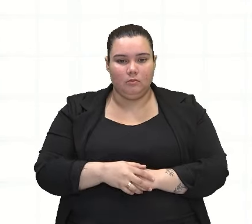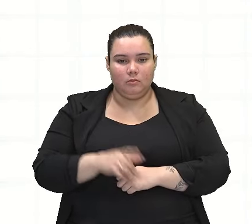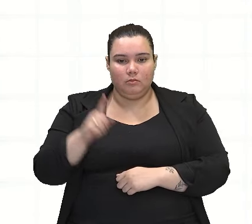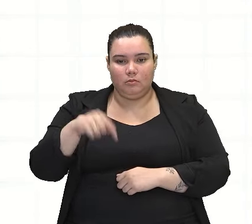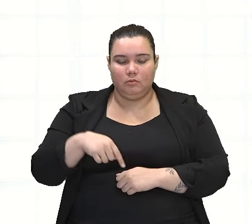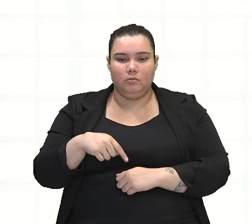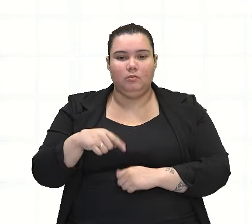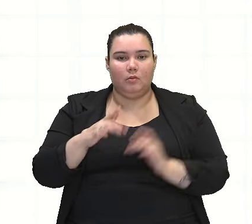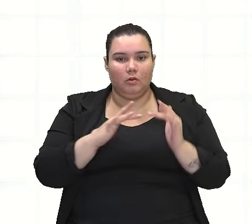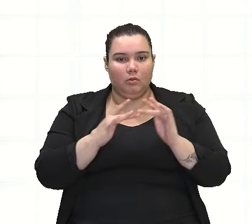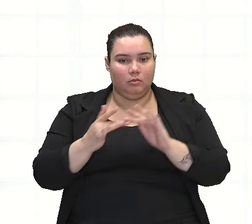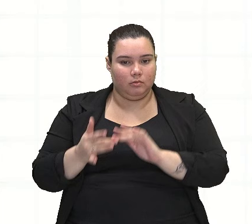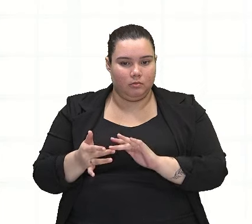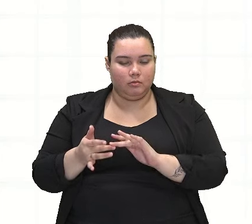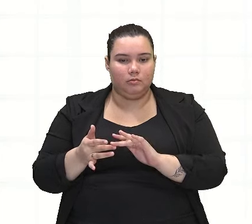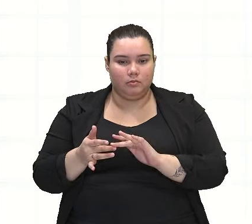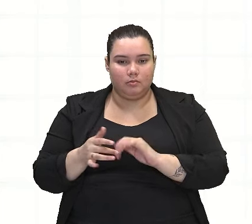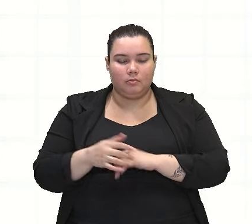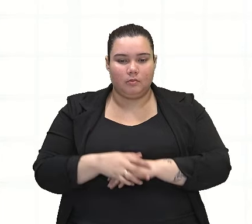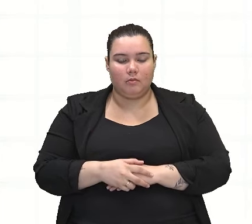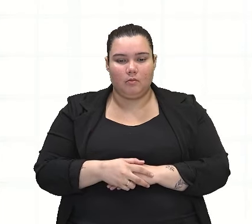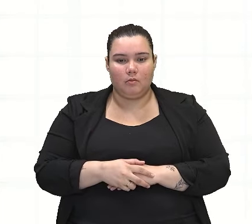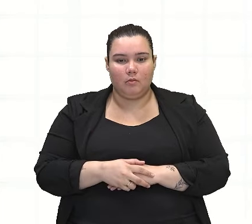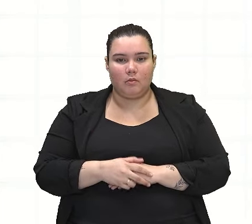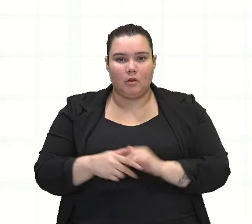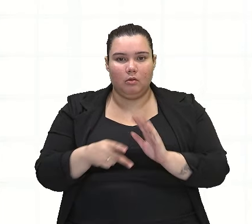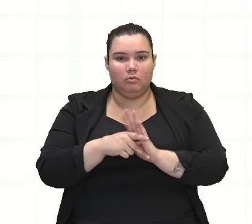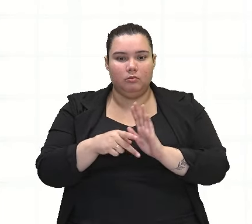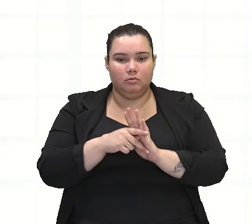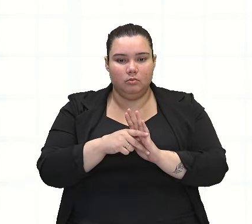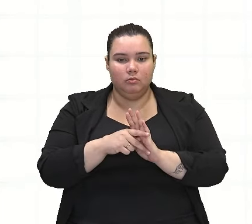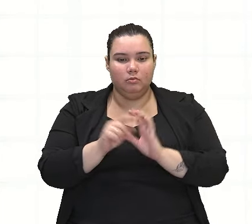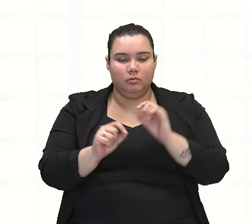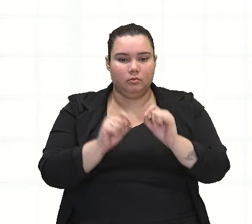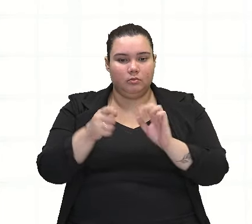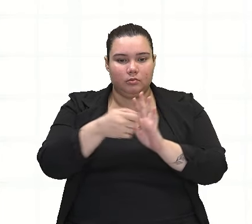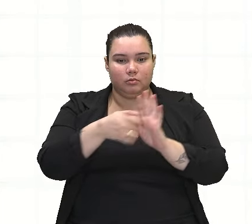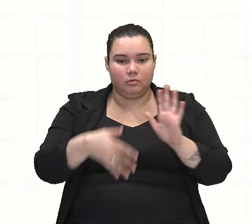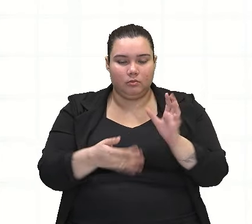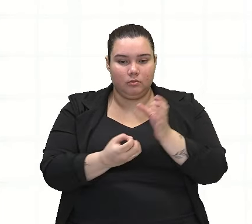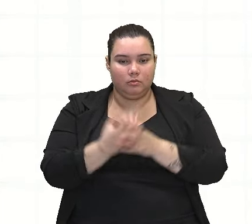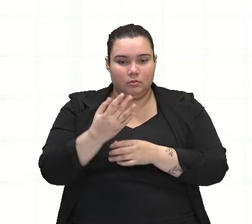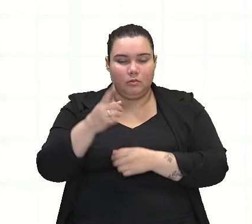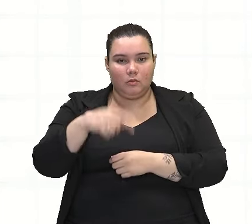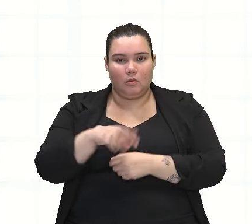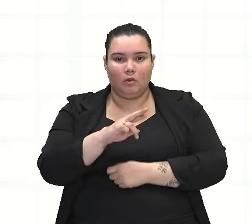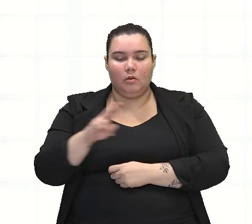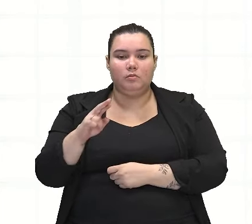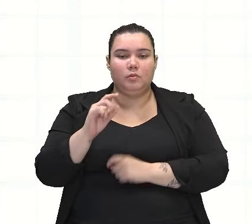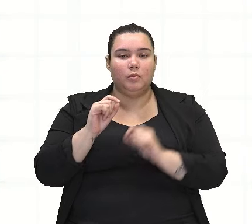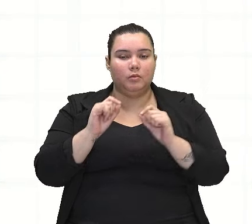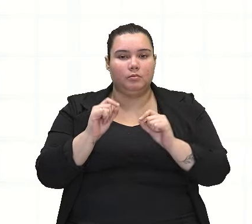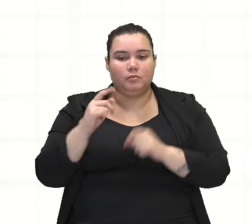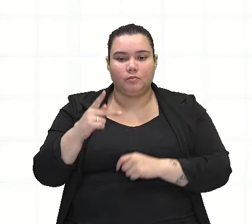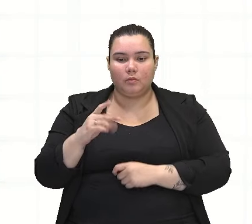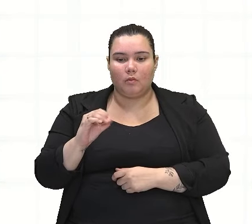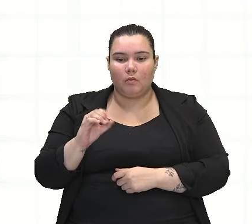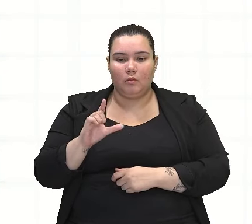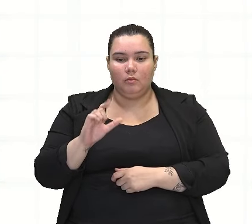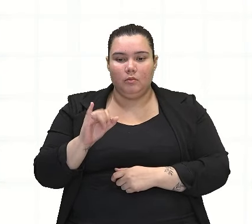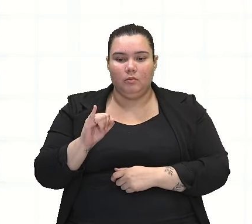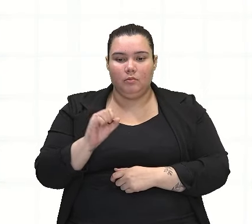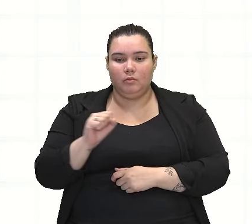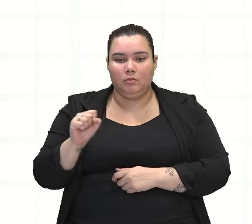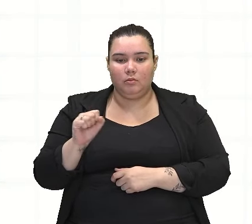aqui no contexto. E percebam que essa repetição é uma figura de construção que nós conhecemos também como polissíndeto,